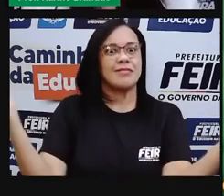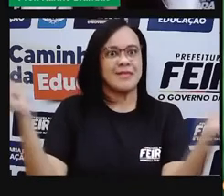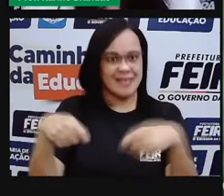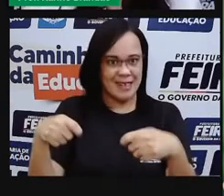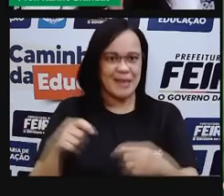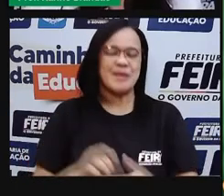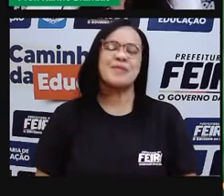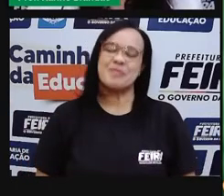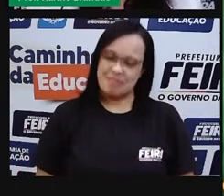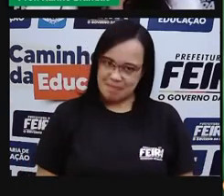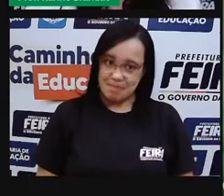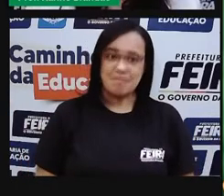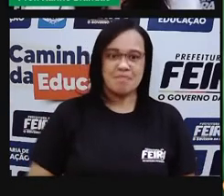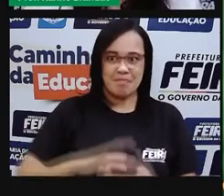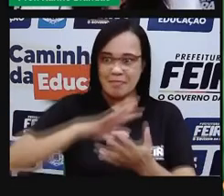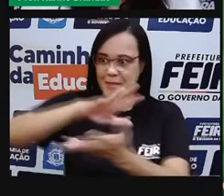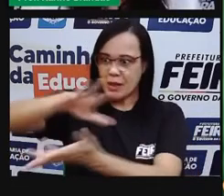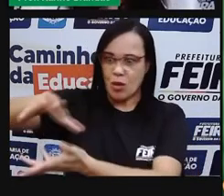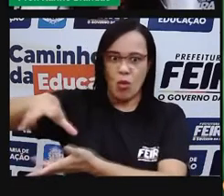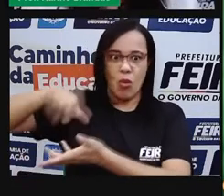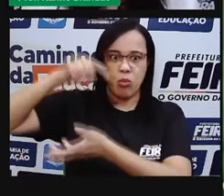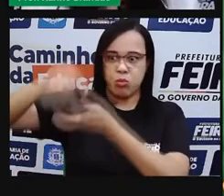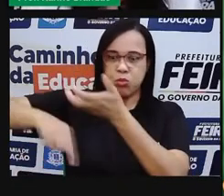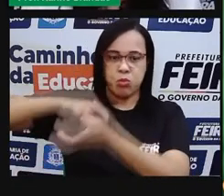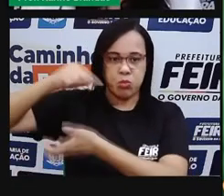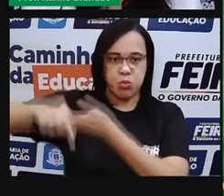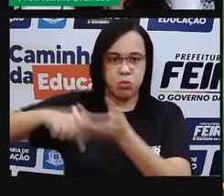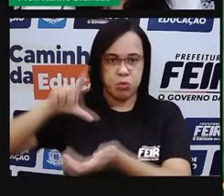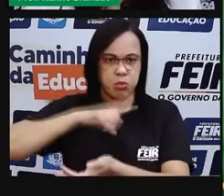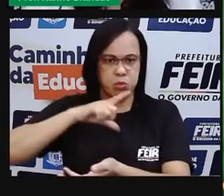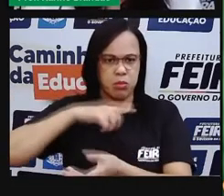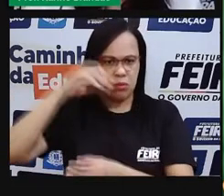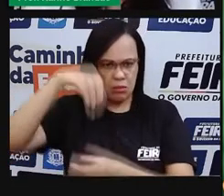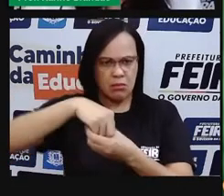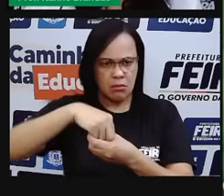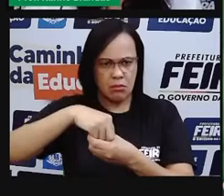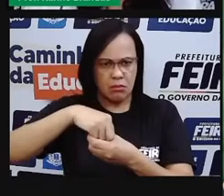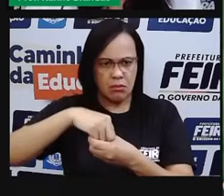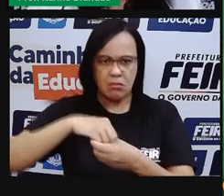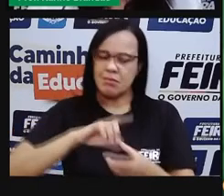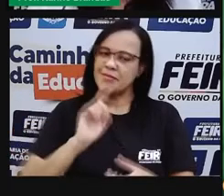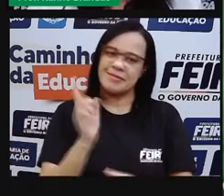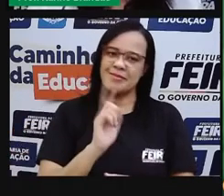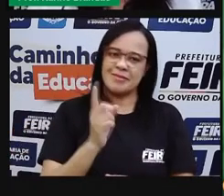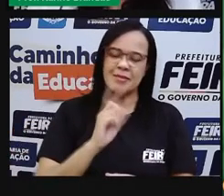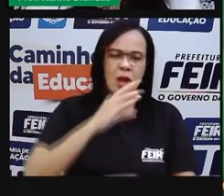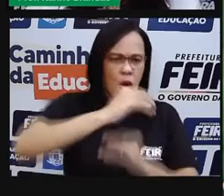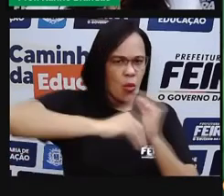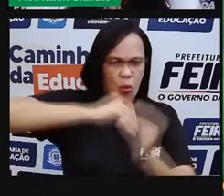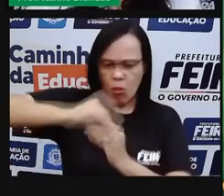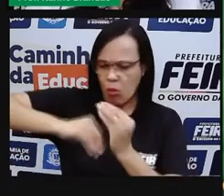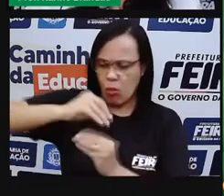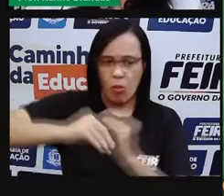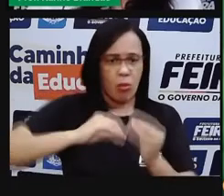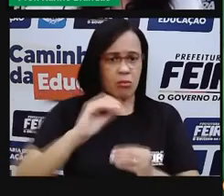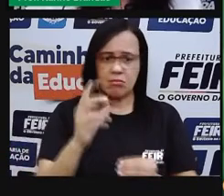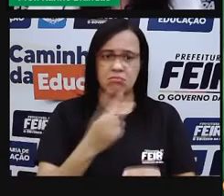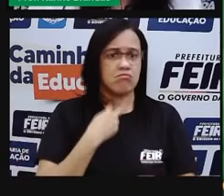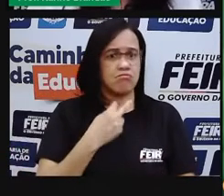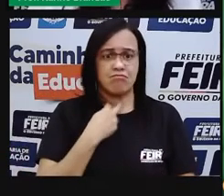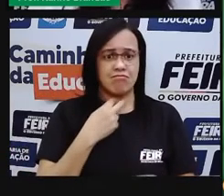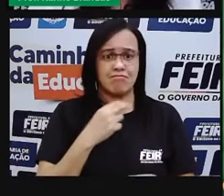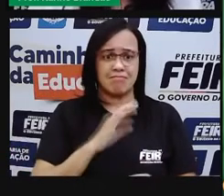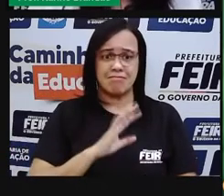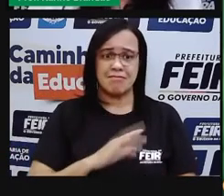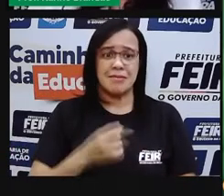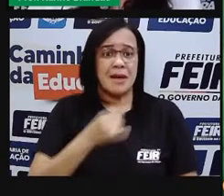Mas a gente tem que lembrar que ela não é universal, porque nem tudo vai se misturar com a água. Por exemplo, se eu coloco água